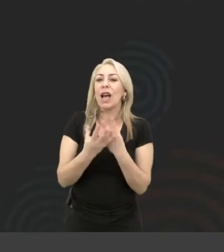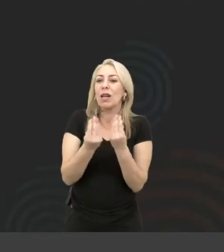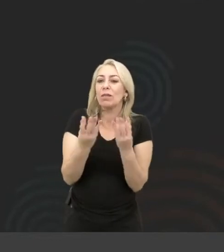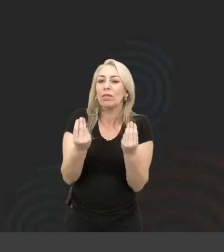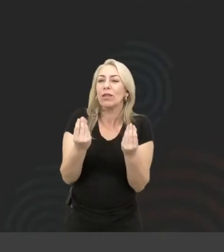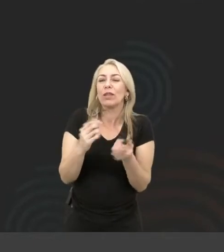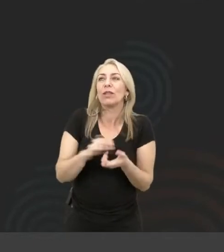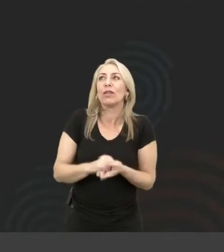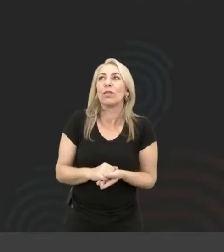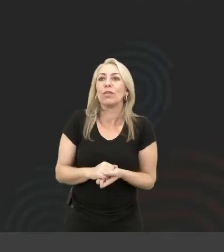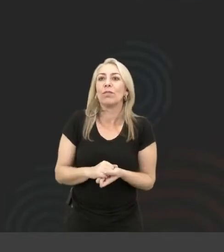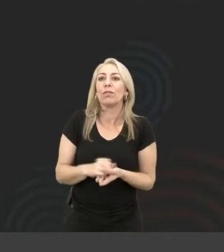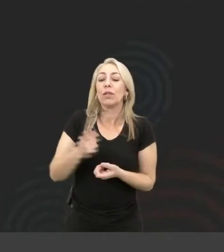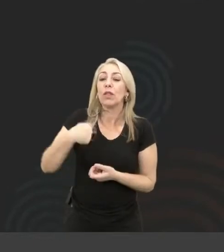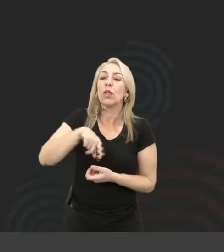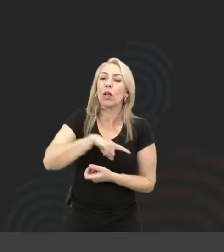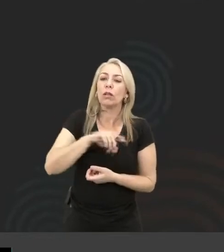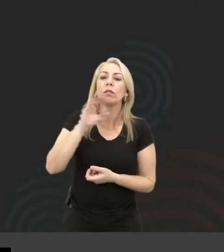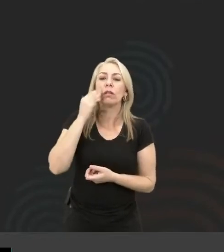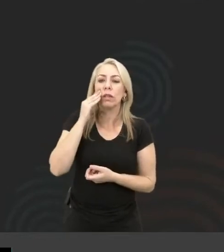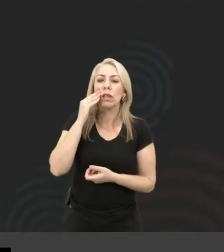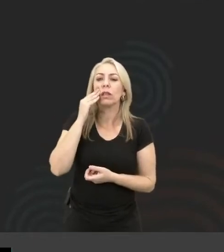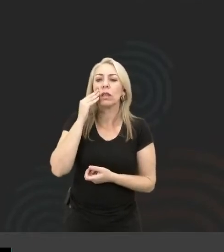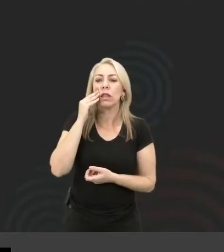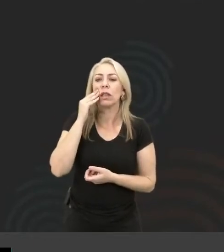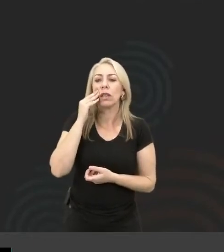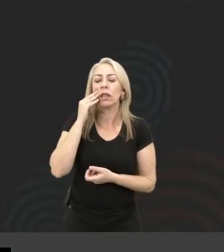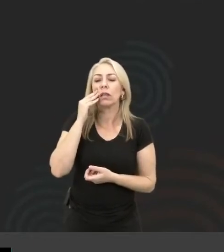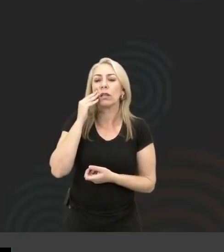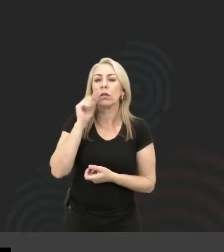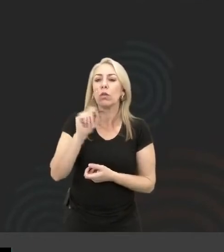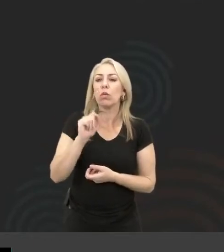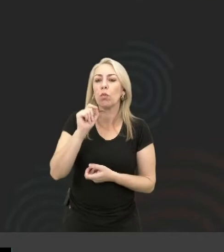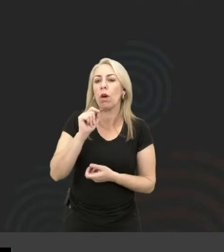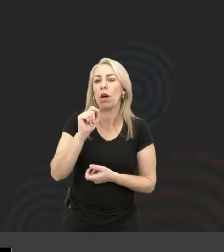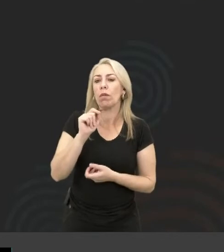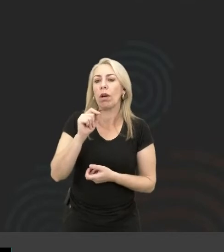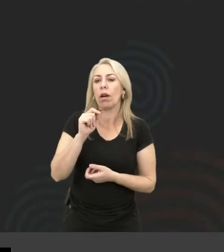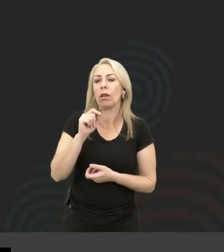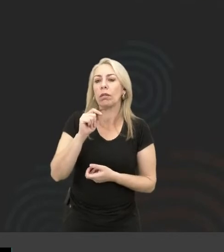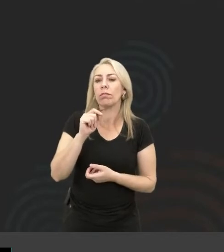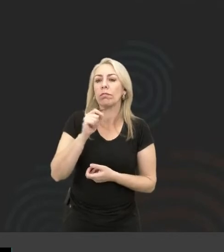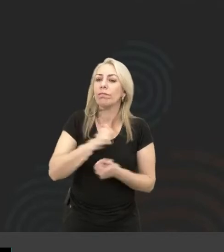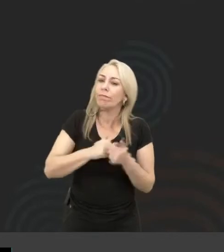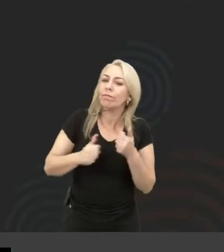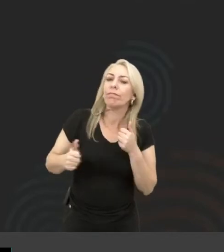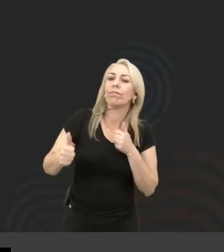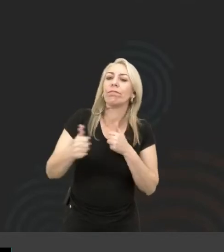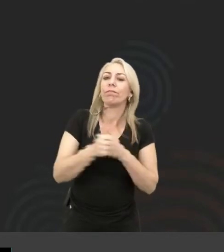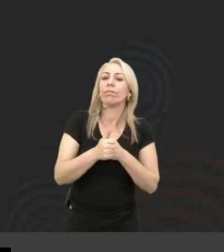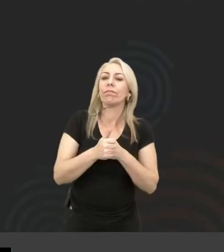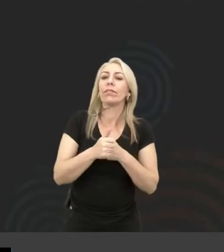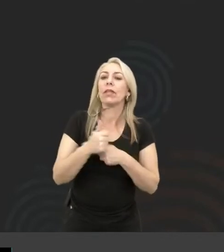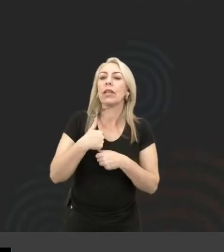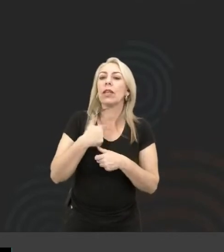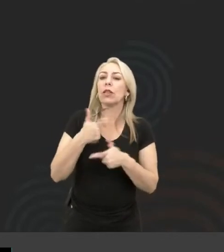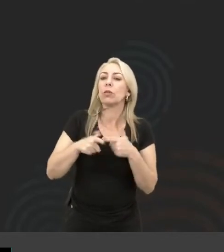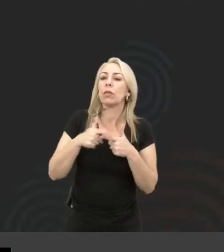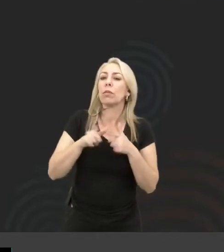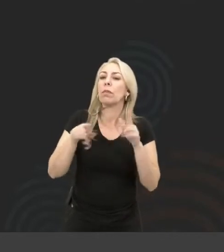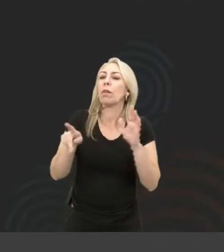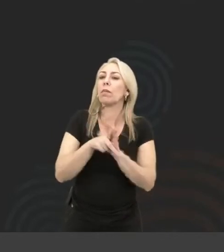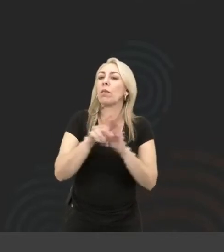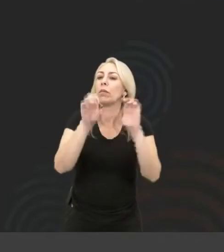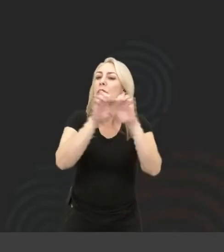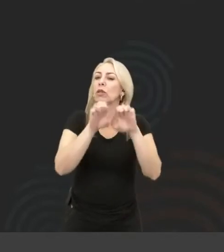é muito... A gente entender o tamanho do nosso privilégio e a gente entender que os problemas são estruturais,